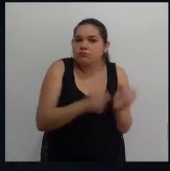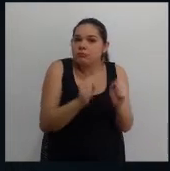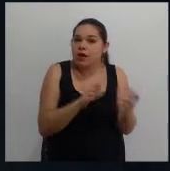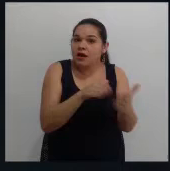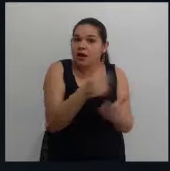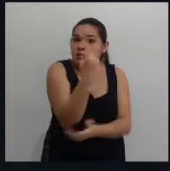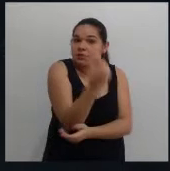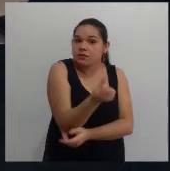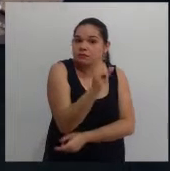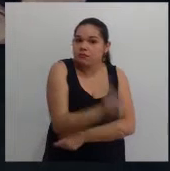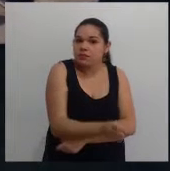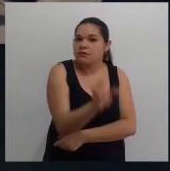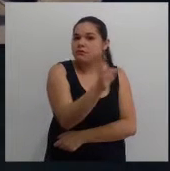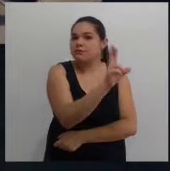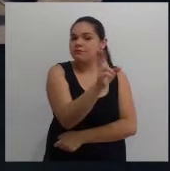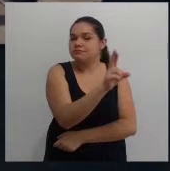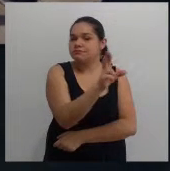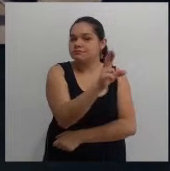16 mil.